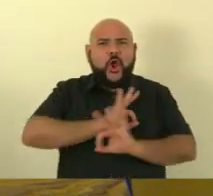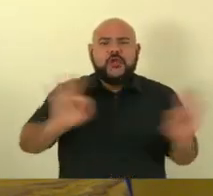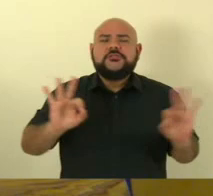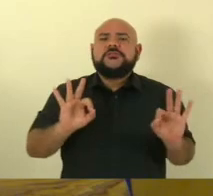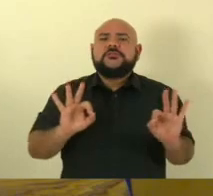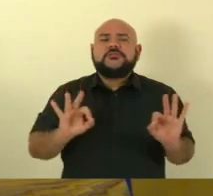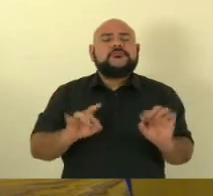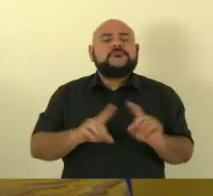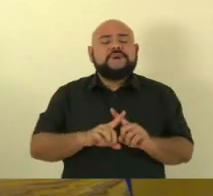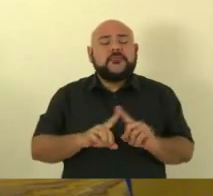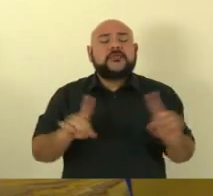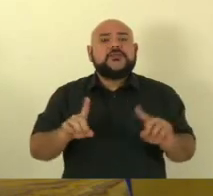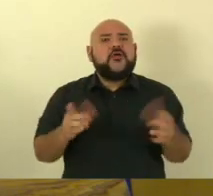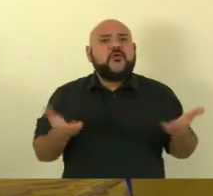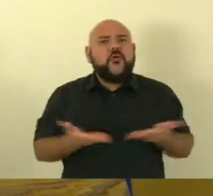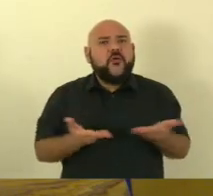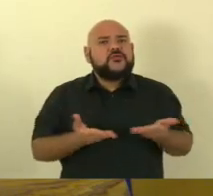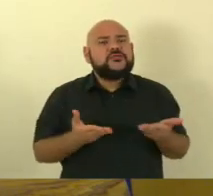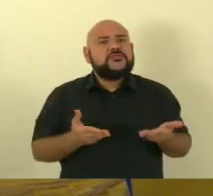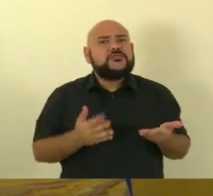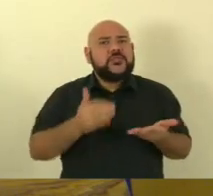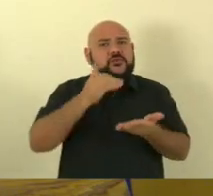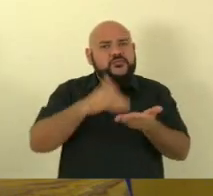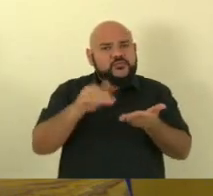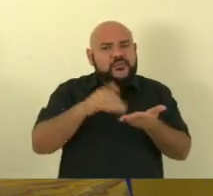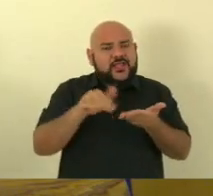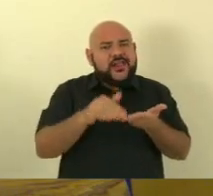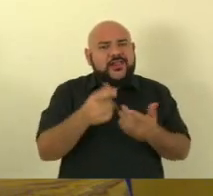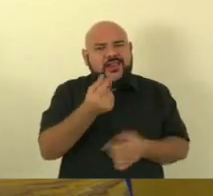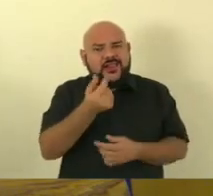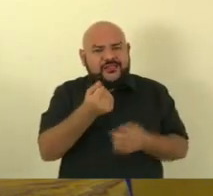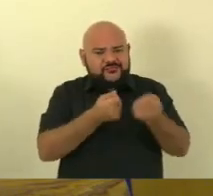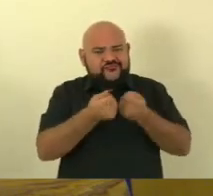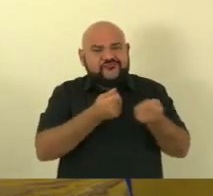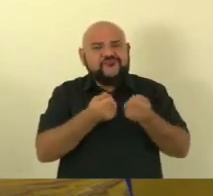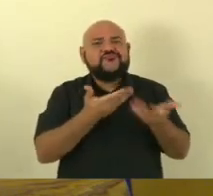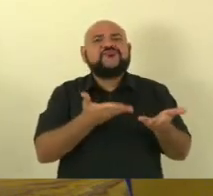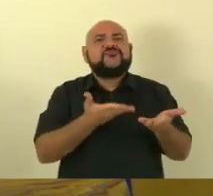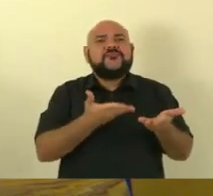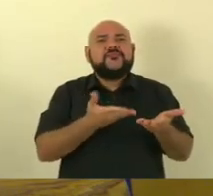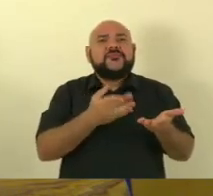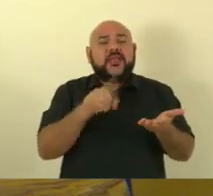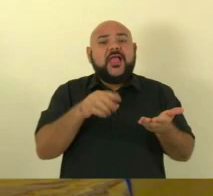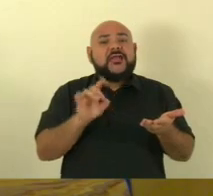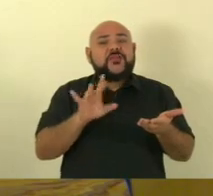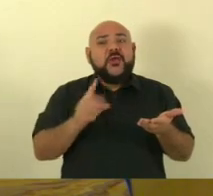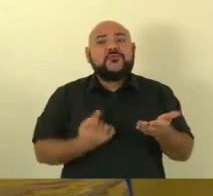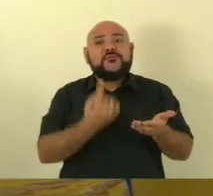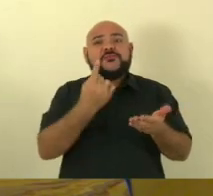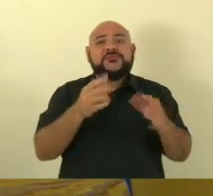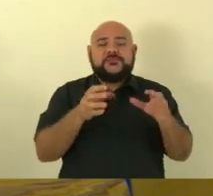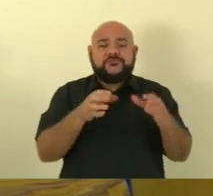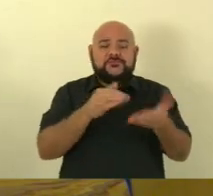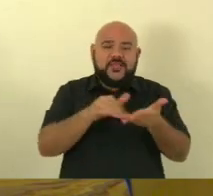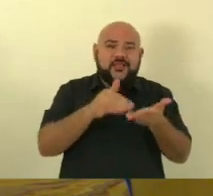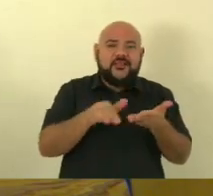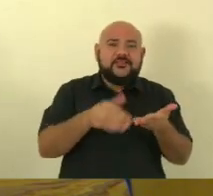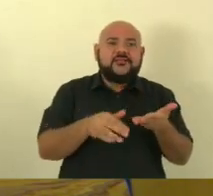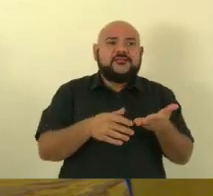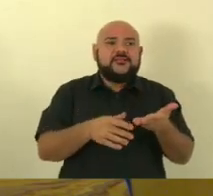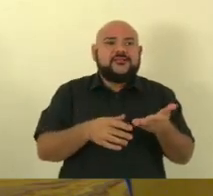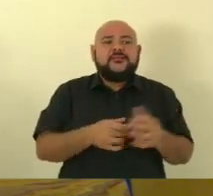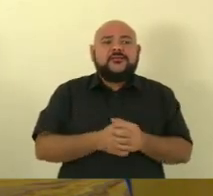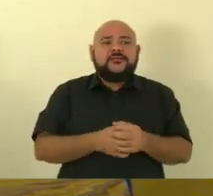conta hoje só o secretário de finanças a única secretaria que realmente funciona nesse estado vem prestar contas